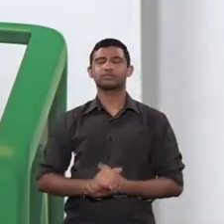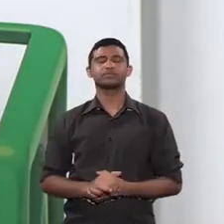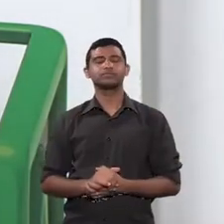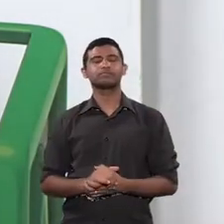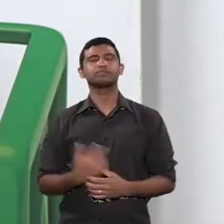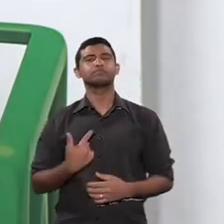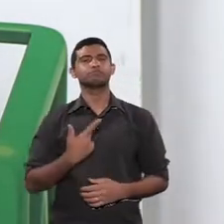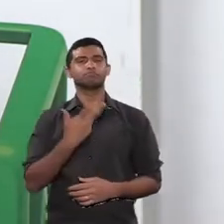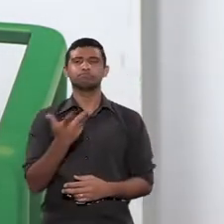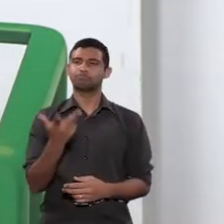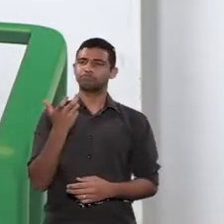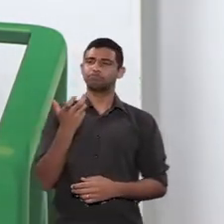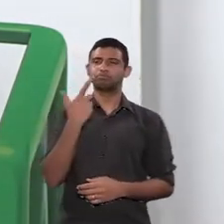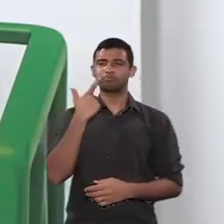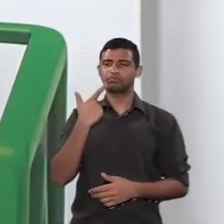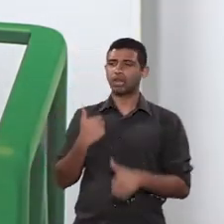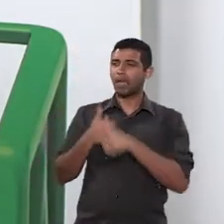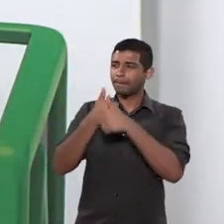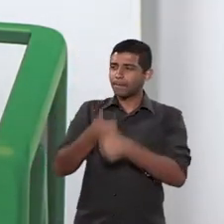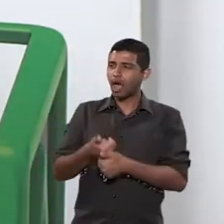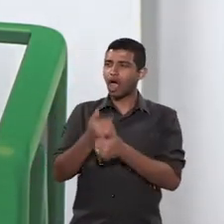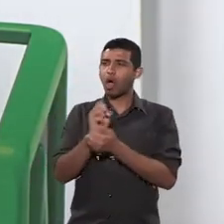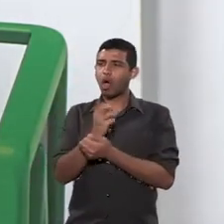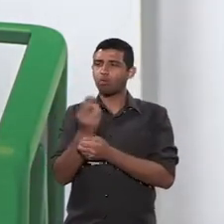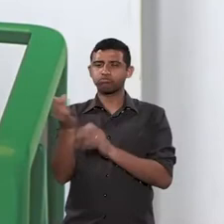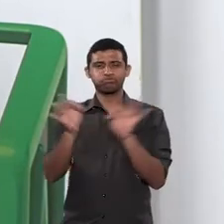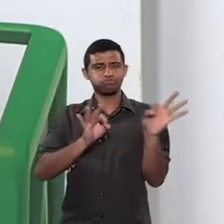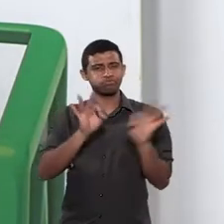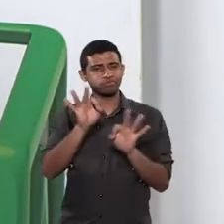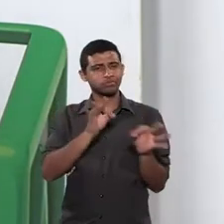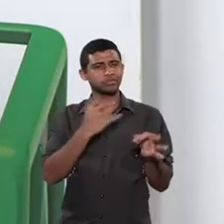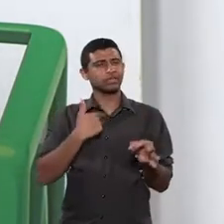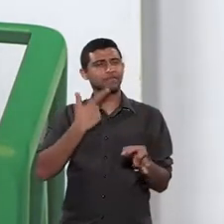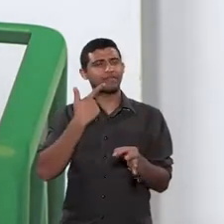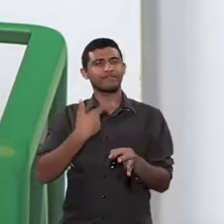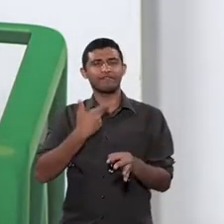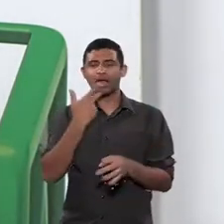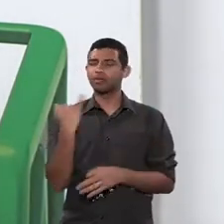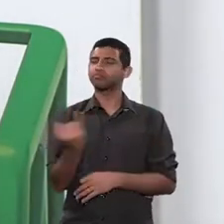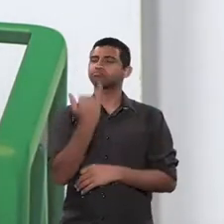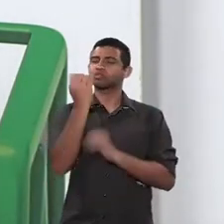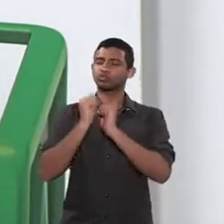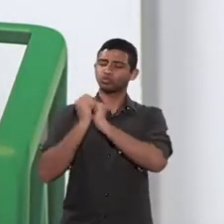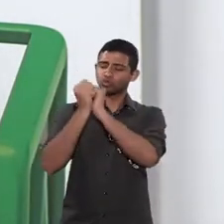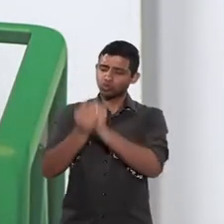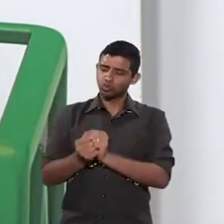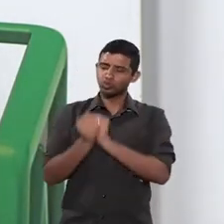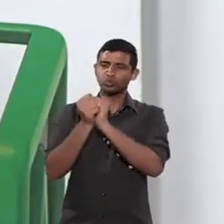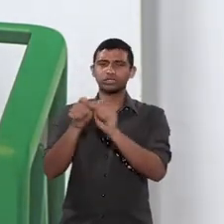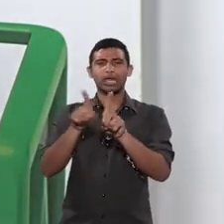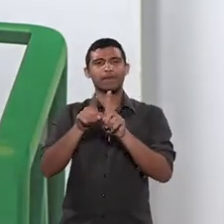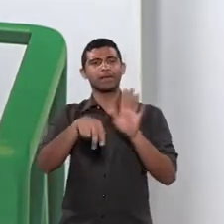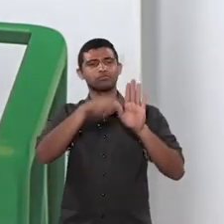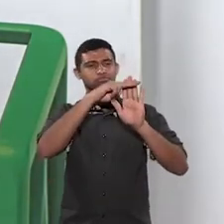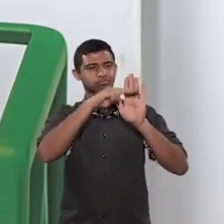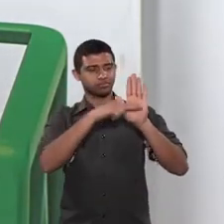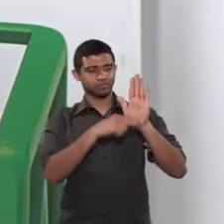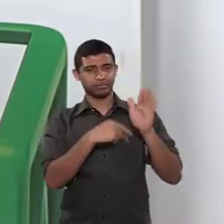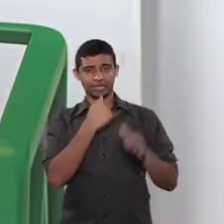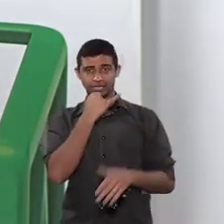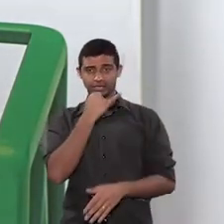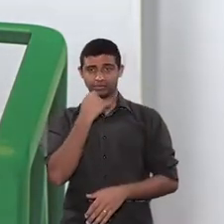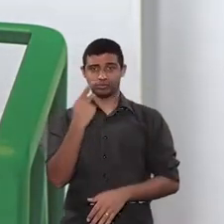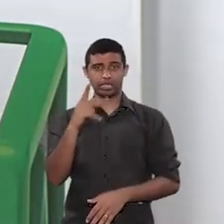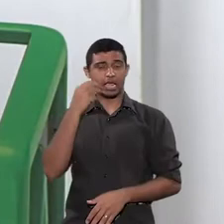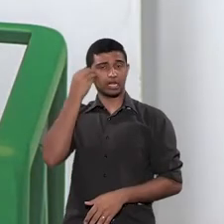eu considero próximo ao perfeito da leitura sobre a questão da importância do convívio e das normas e e coerentes porque, por exemplo, o